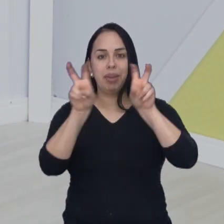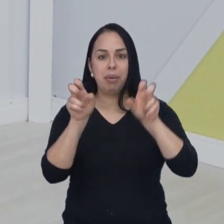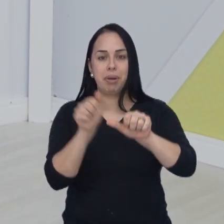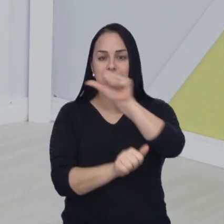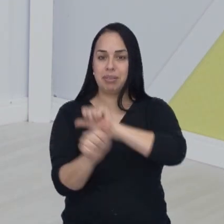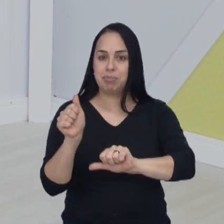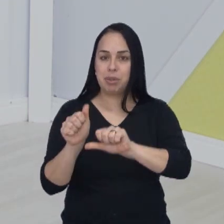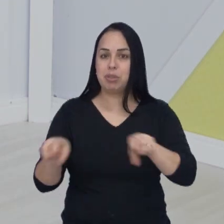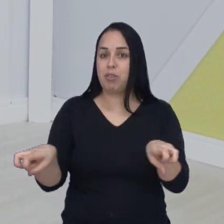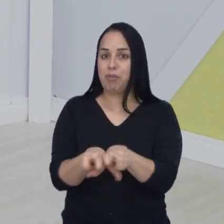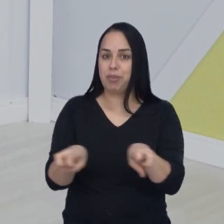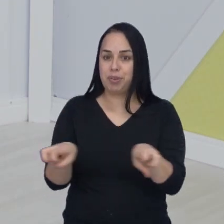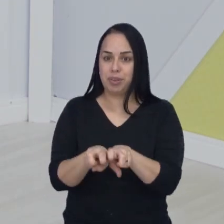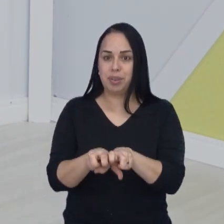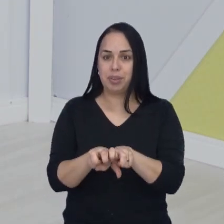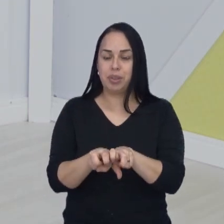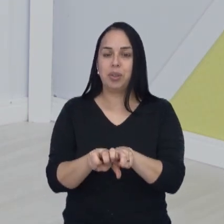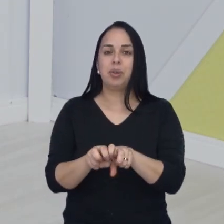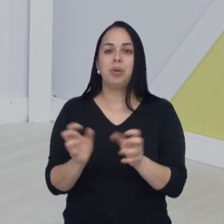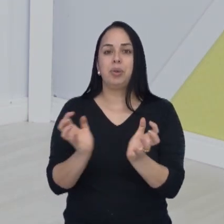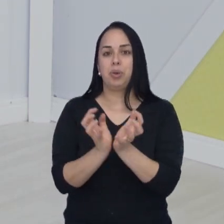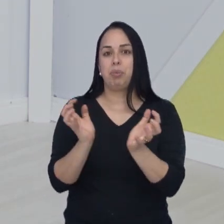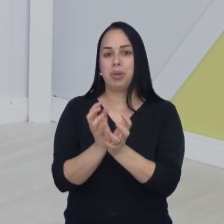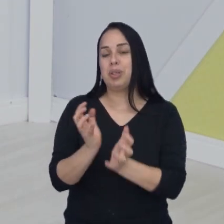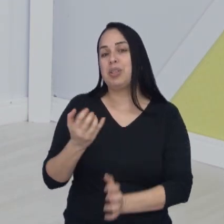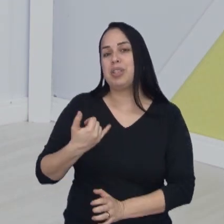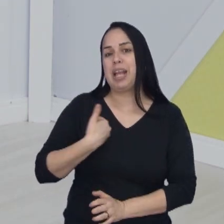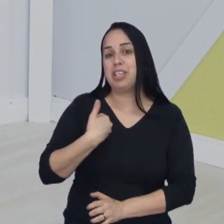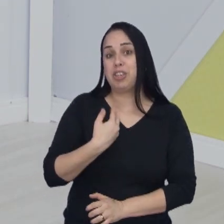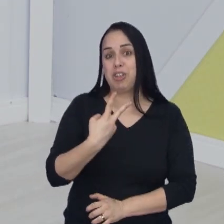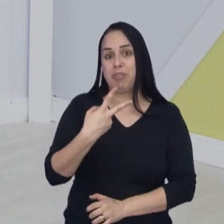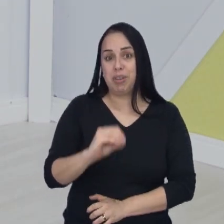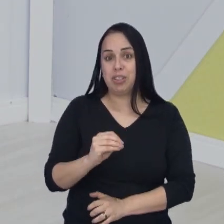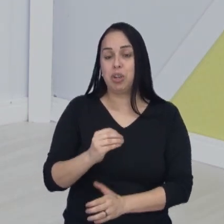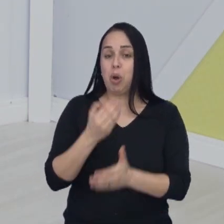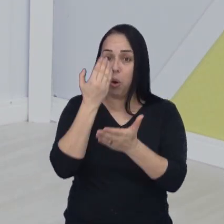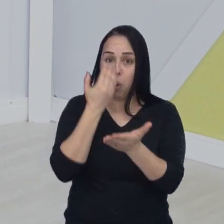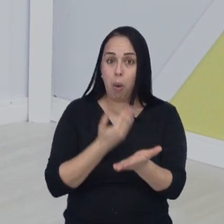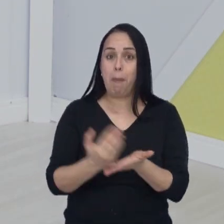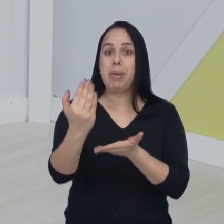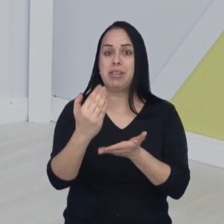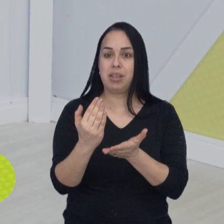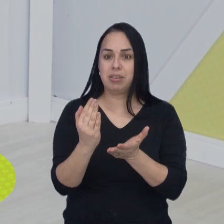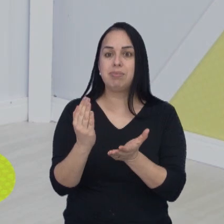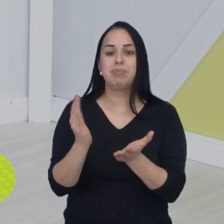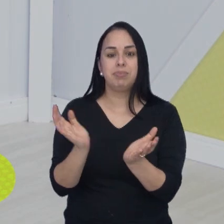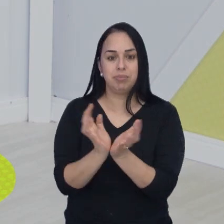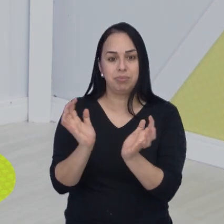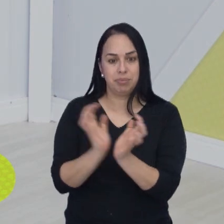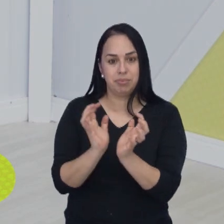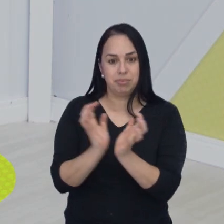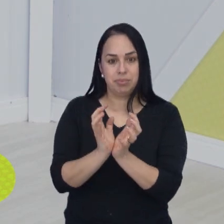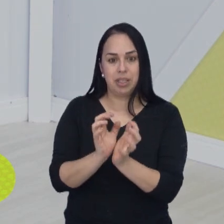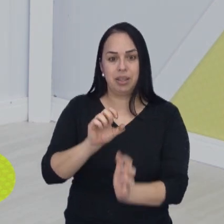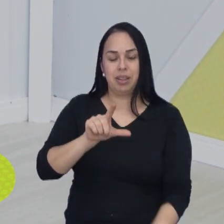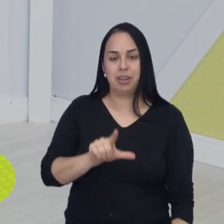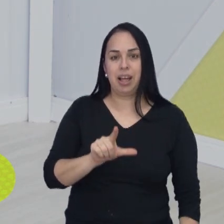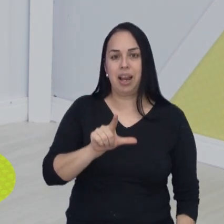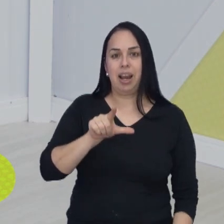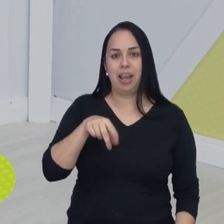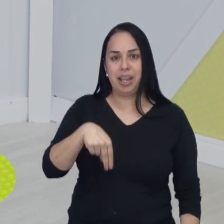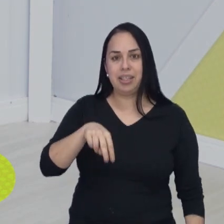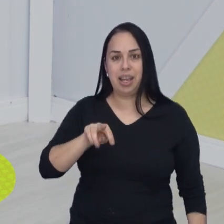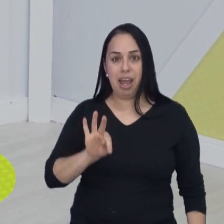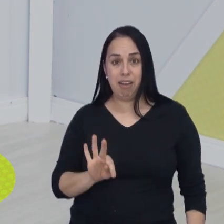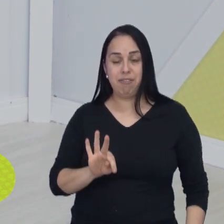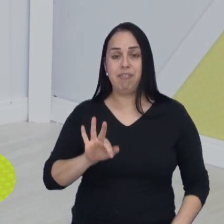Falando de Futsal, o time do Sub-20 do São José Futsal estreou no Talentos LNF, que é a primeira edição